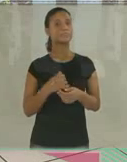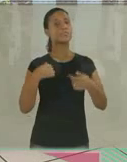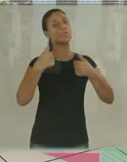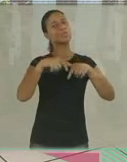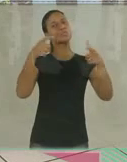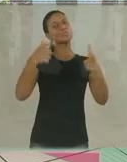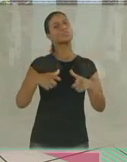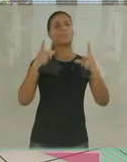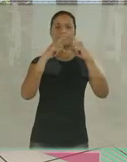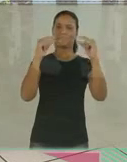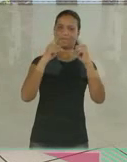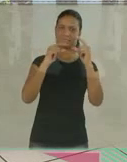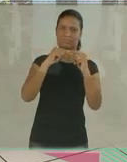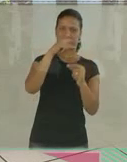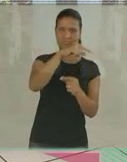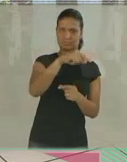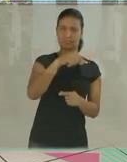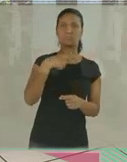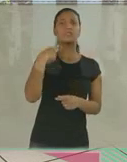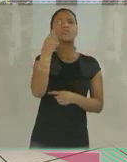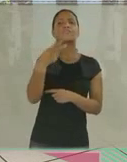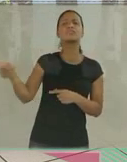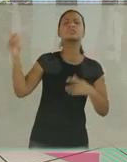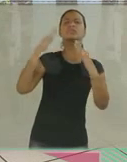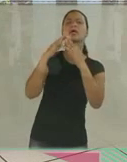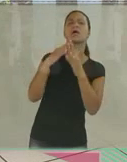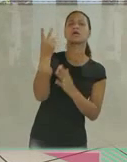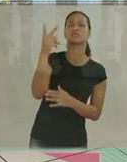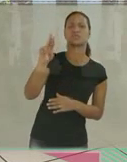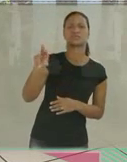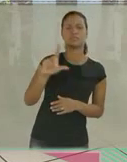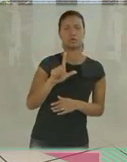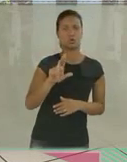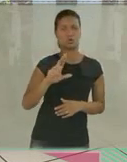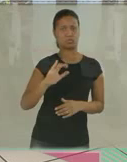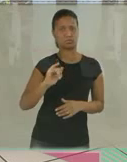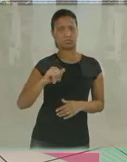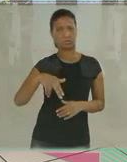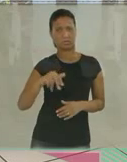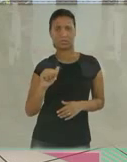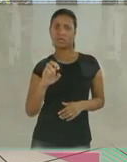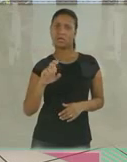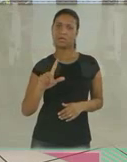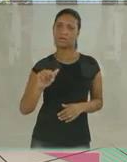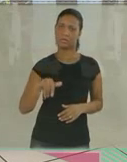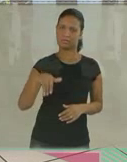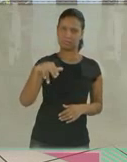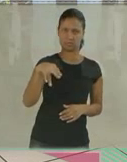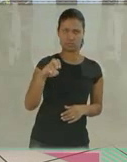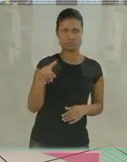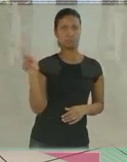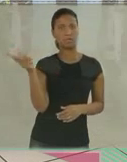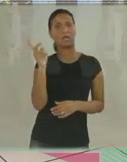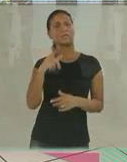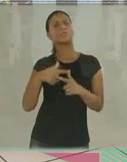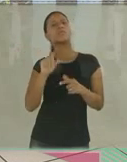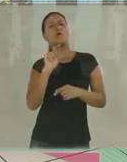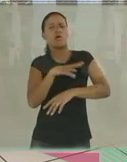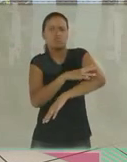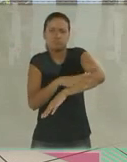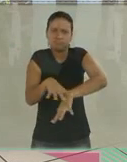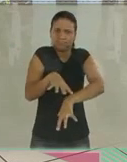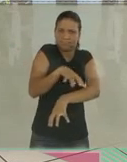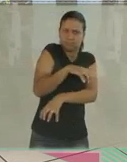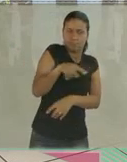Estou em Brasília, Distrito Federal, visitando a casa das irmãs Luciana e Elaine. Elas têm atrofia